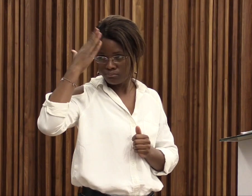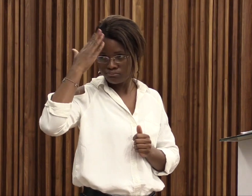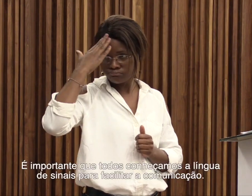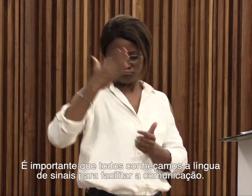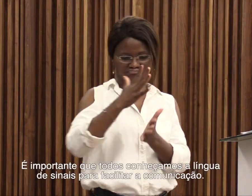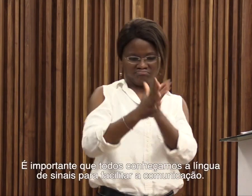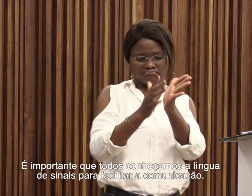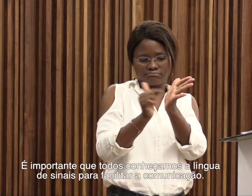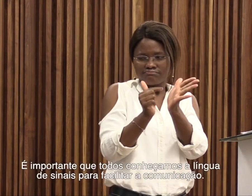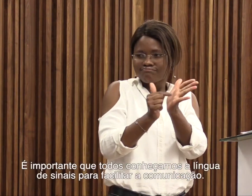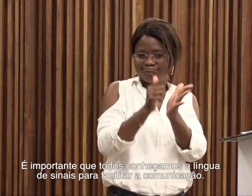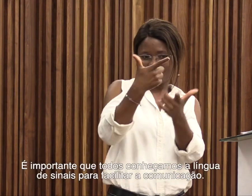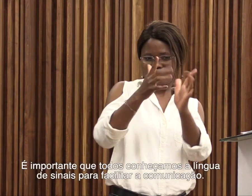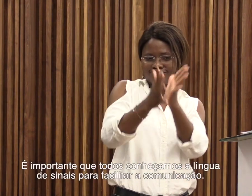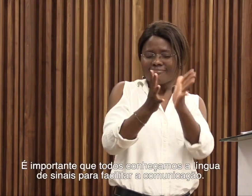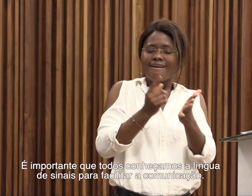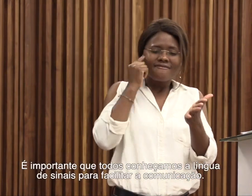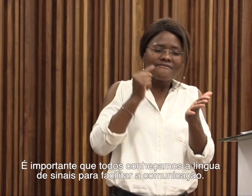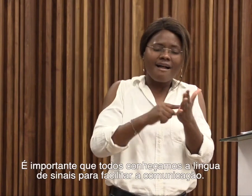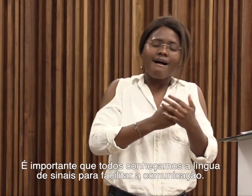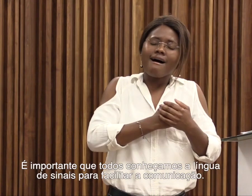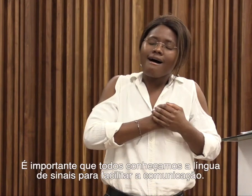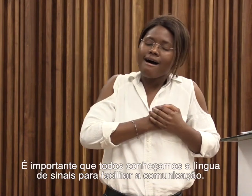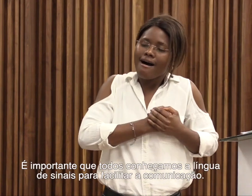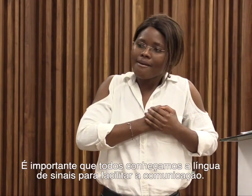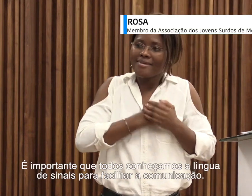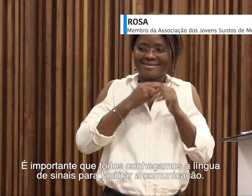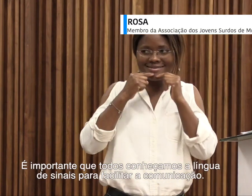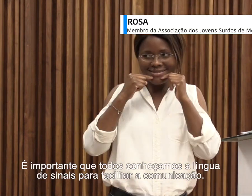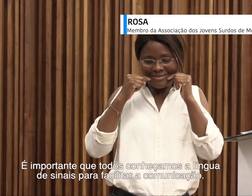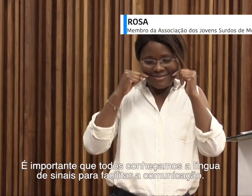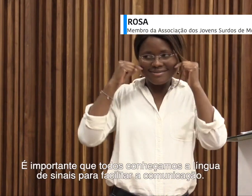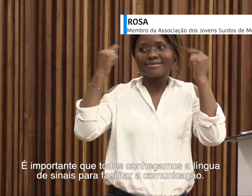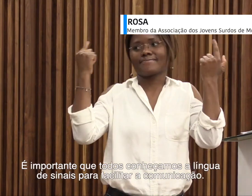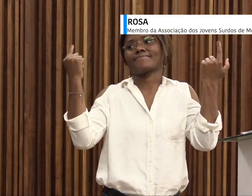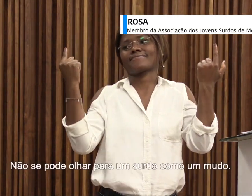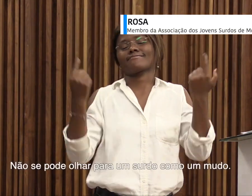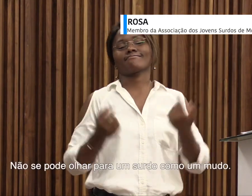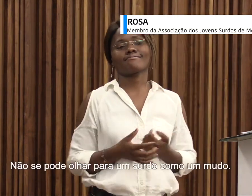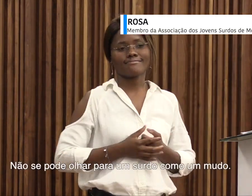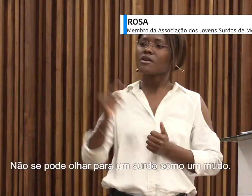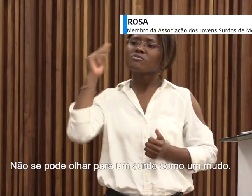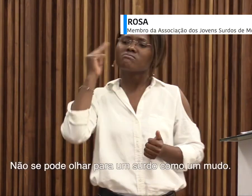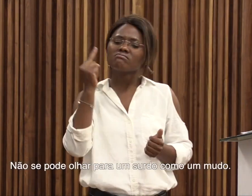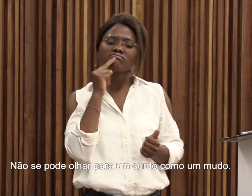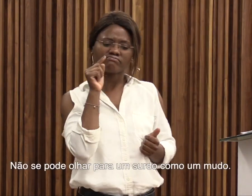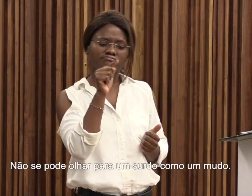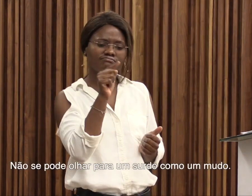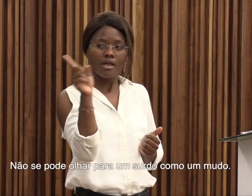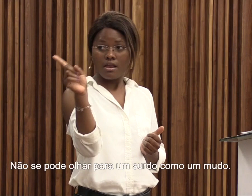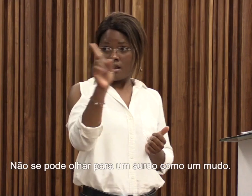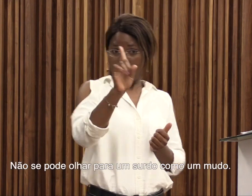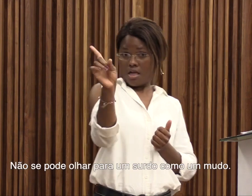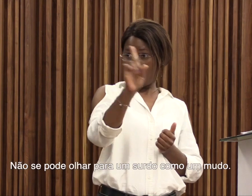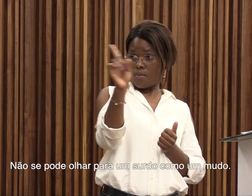É importante que todos conheçamos a língua de sinais para facilitar a comunicação. Não se pode olhar para um